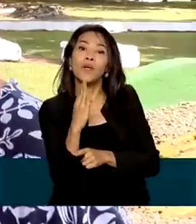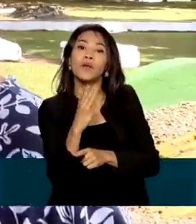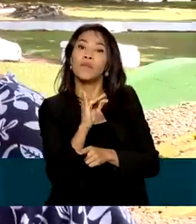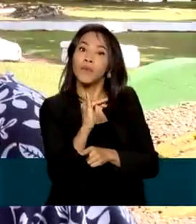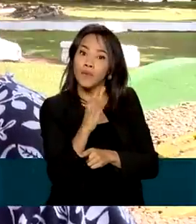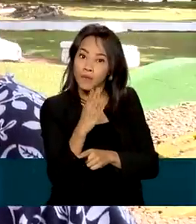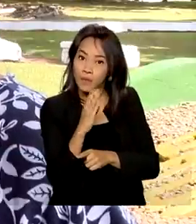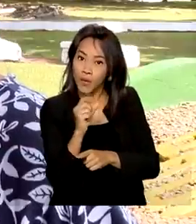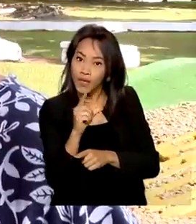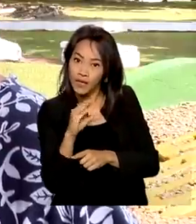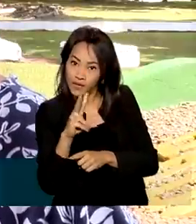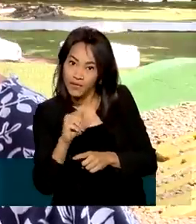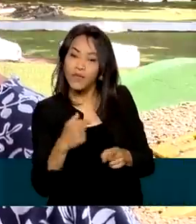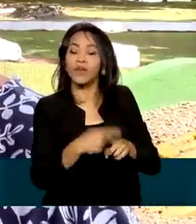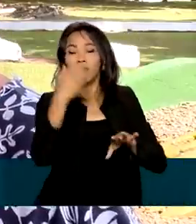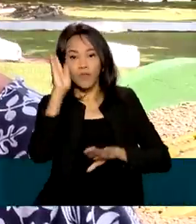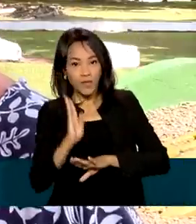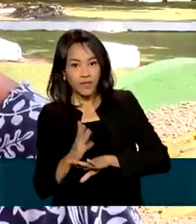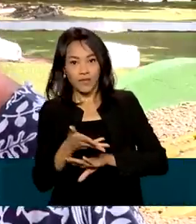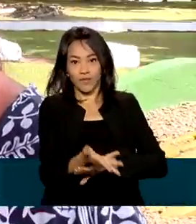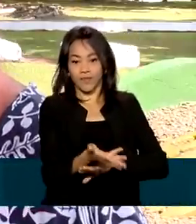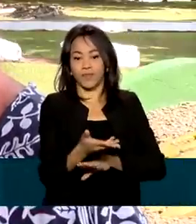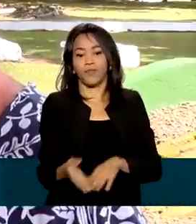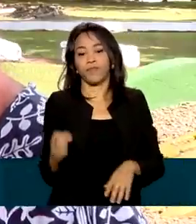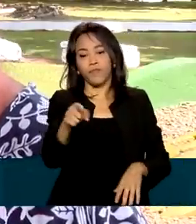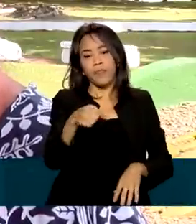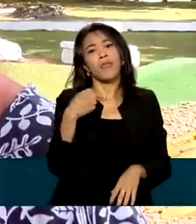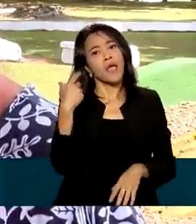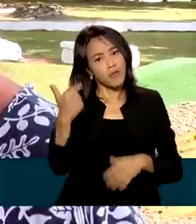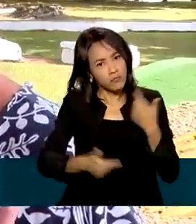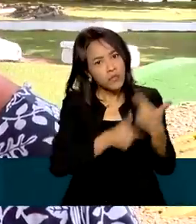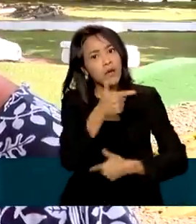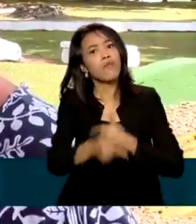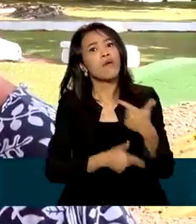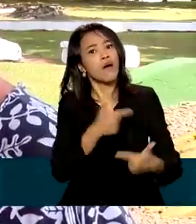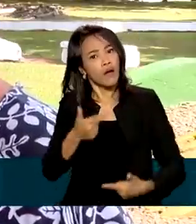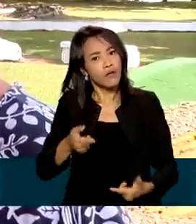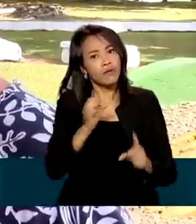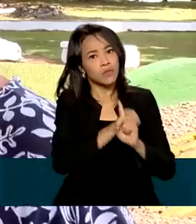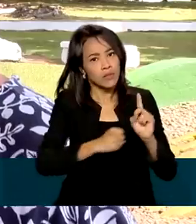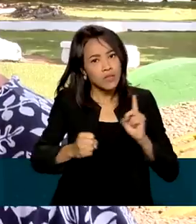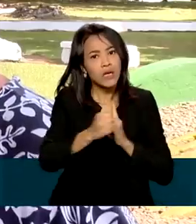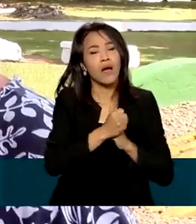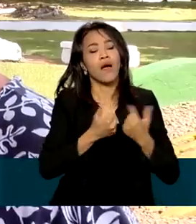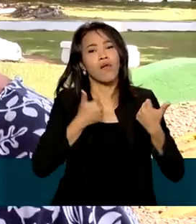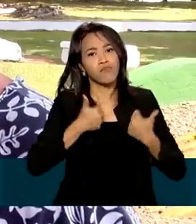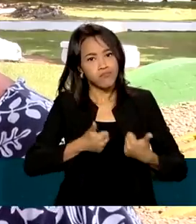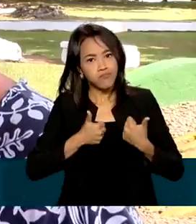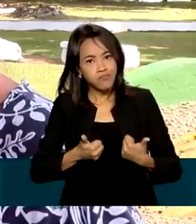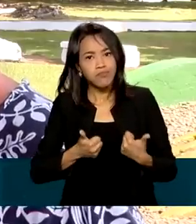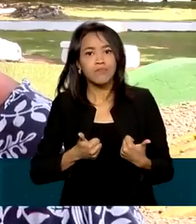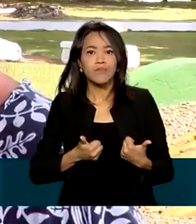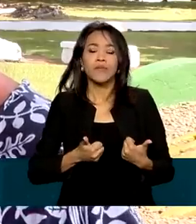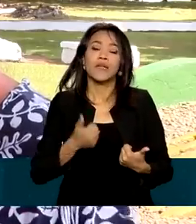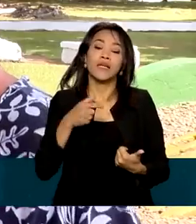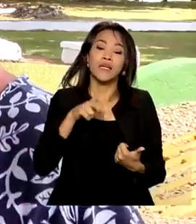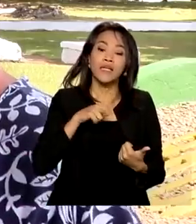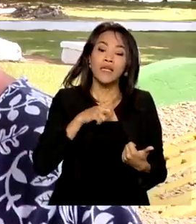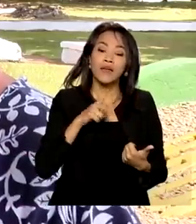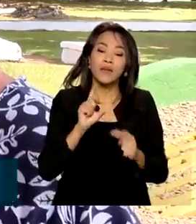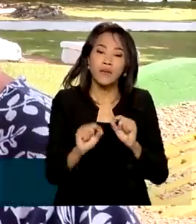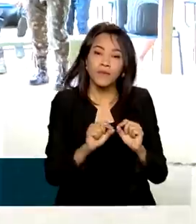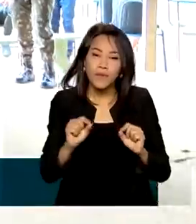também é o trabalho que eles fazem, também o social, a chamada mão amiga do Estado, onde eles têm uma grande sintonia